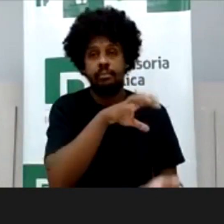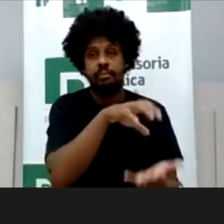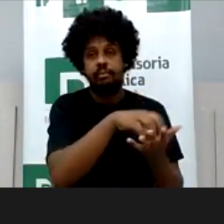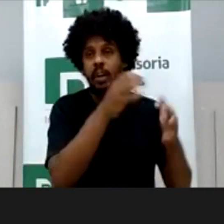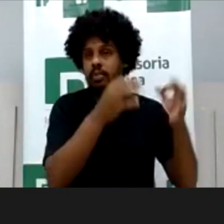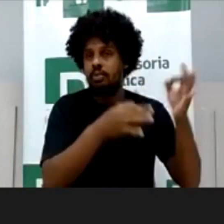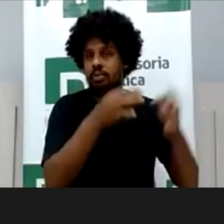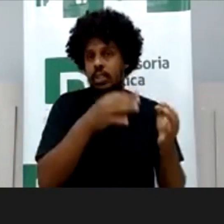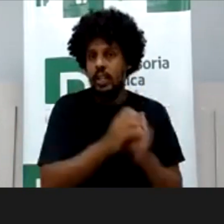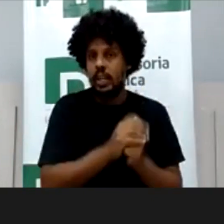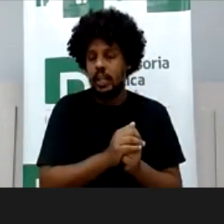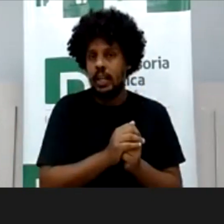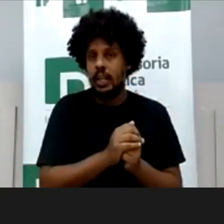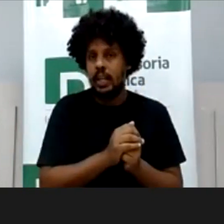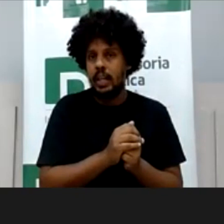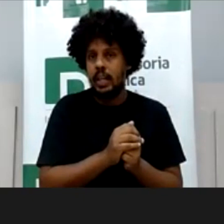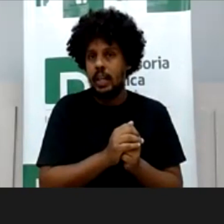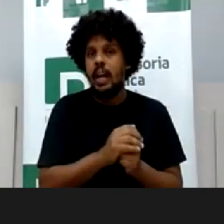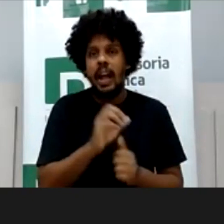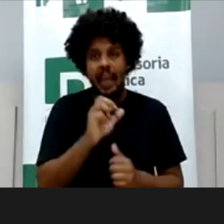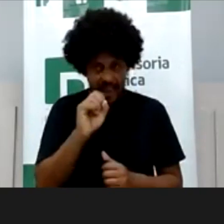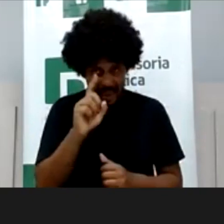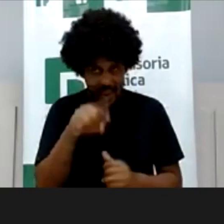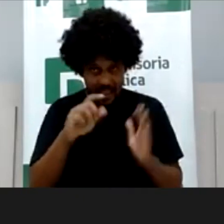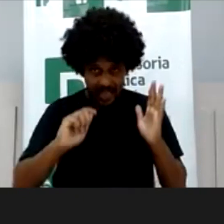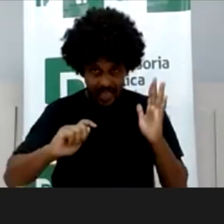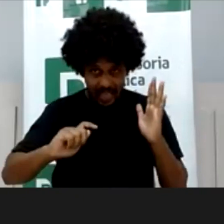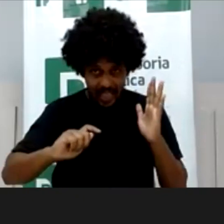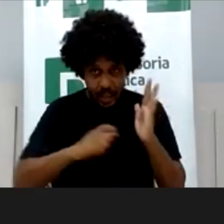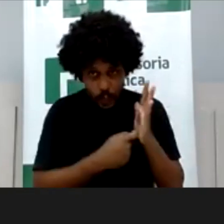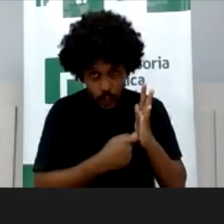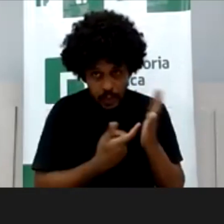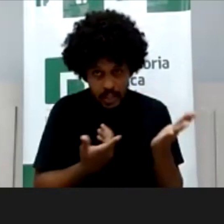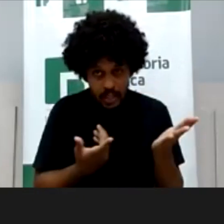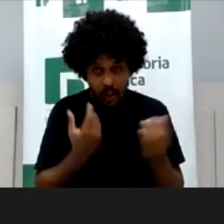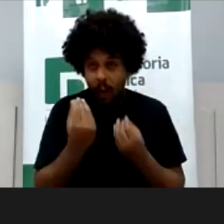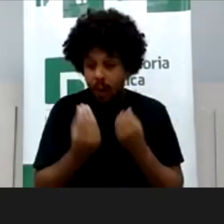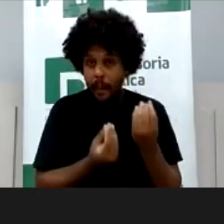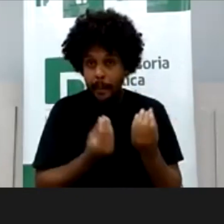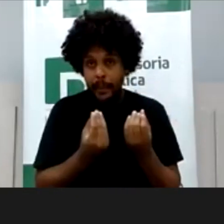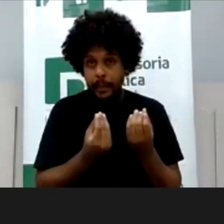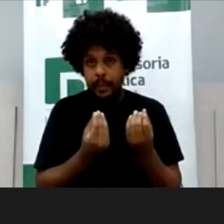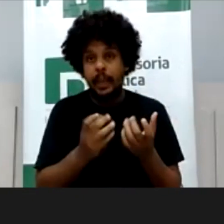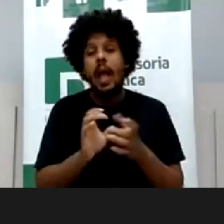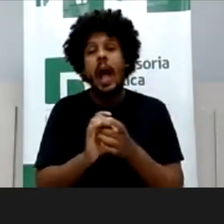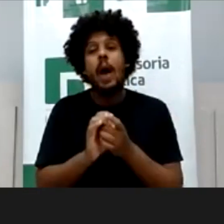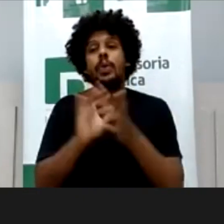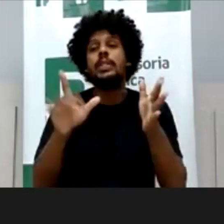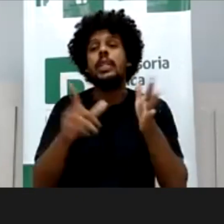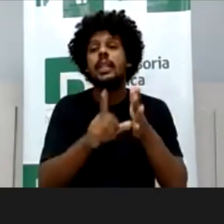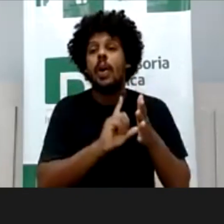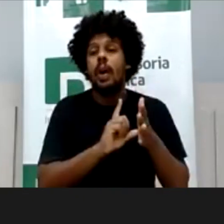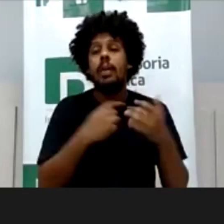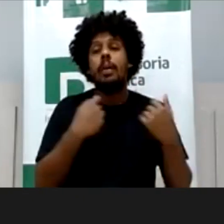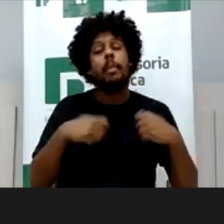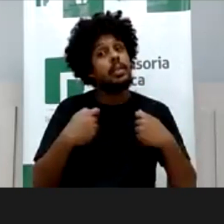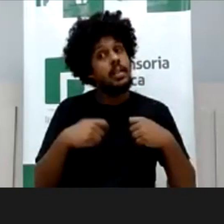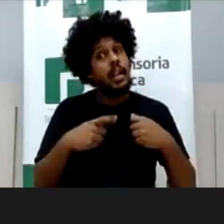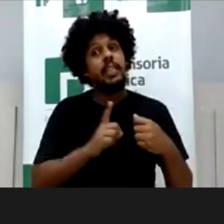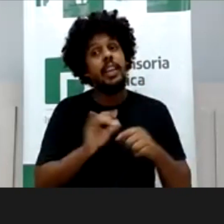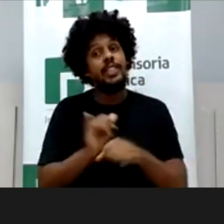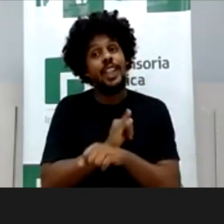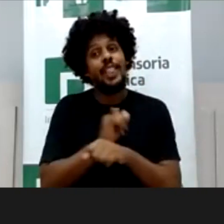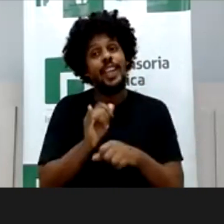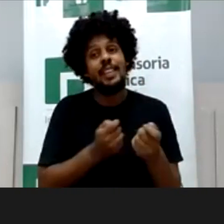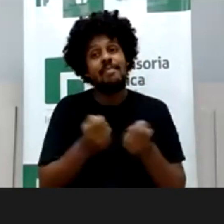vai chegar para o judiciário quando houver denúncia, porque para haver uma autorização prévia, a gente precisaria ter algum mecanismo de controle eficaz da não autorização,